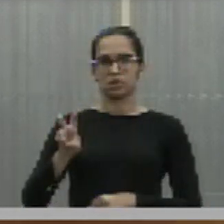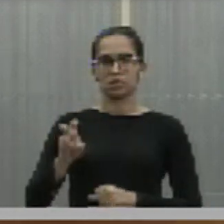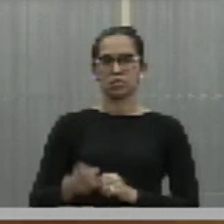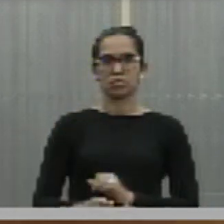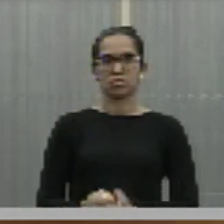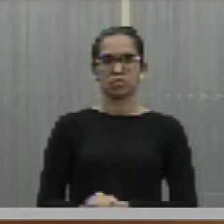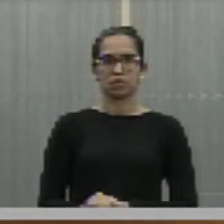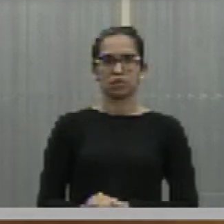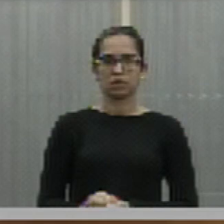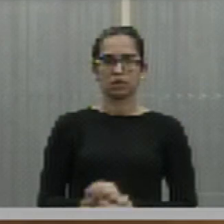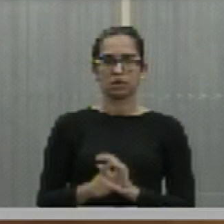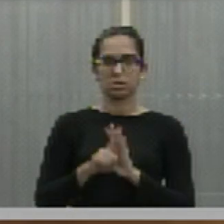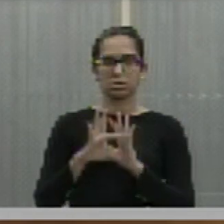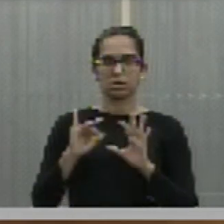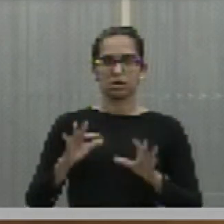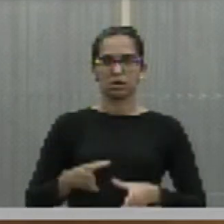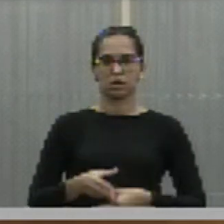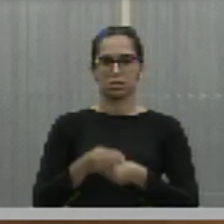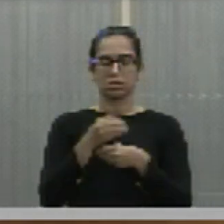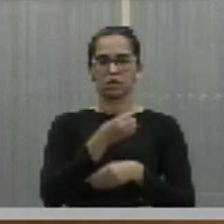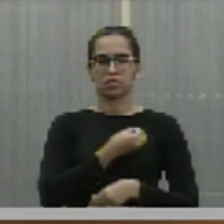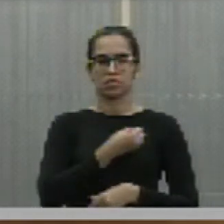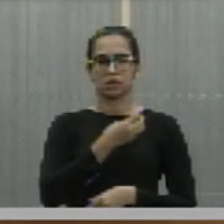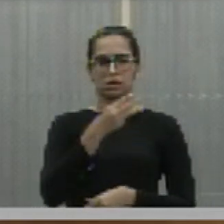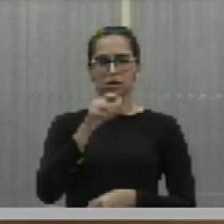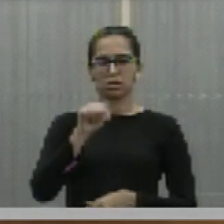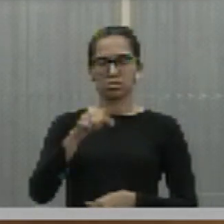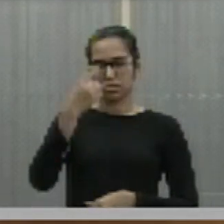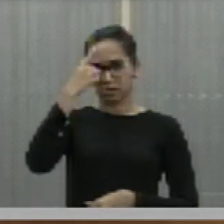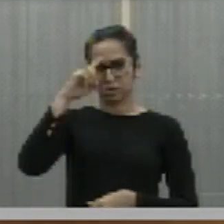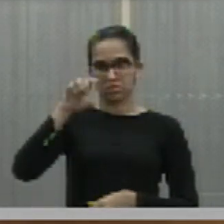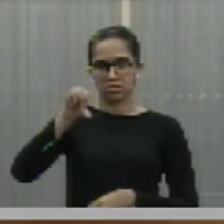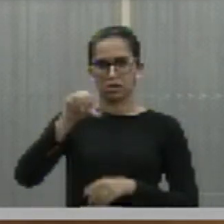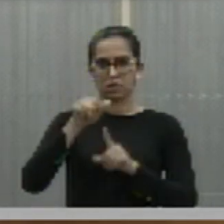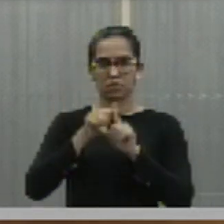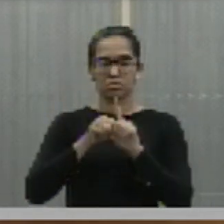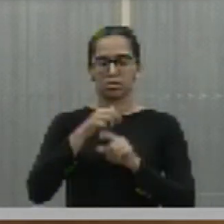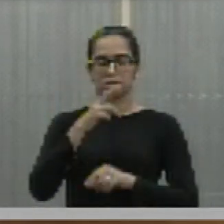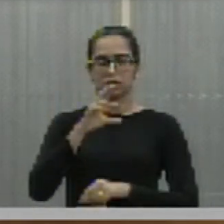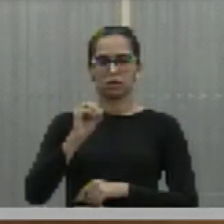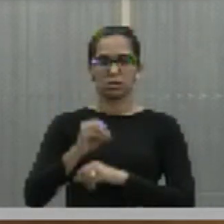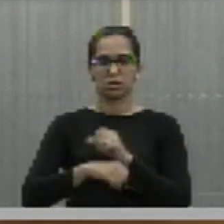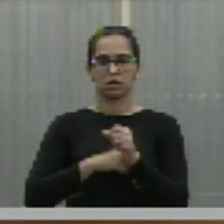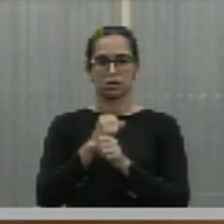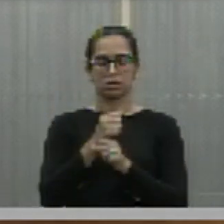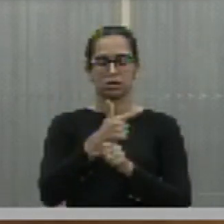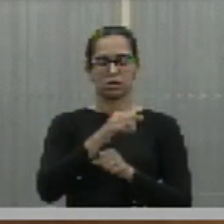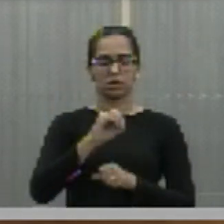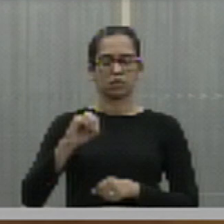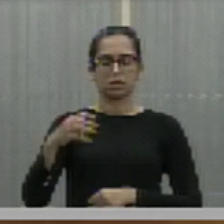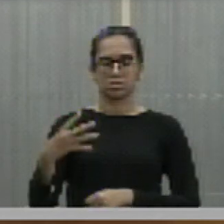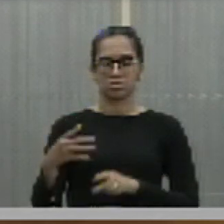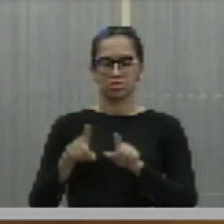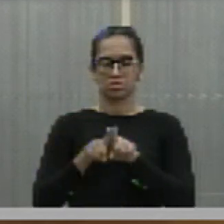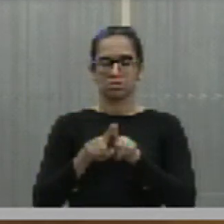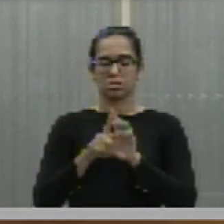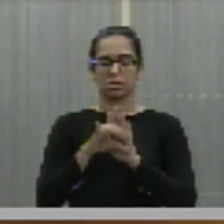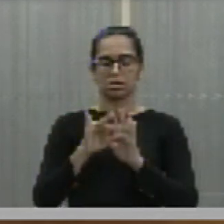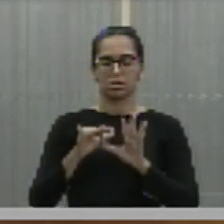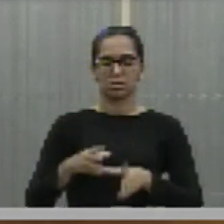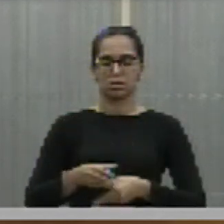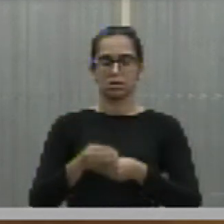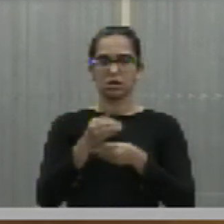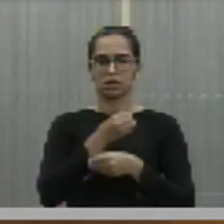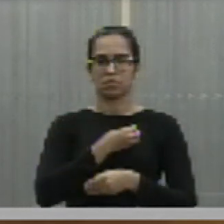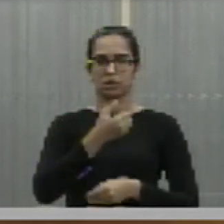A lei complementar número 37, de 9 de março de 2004, e a lei complementar de número 107, de